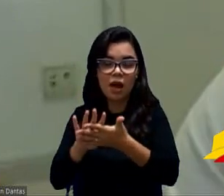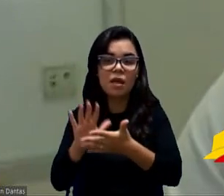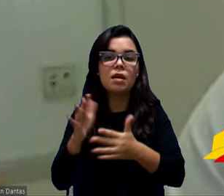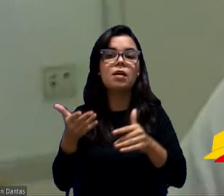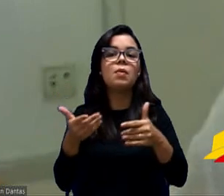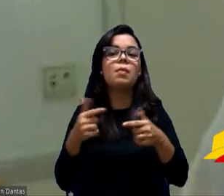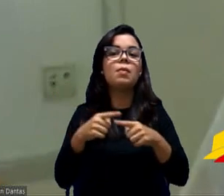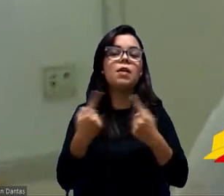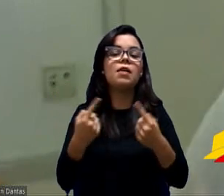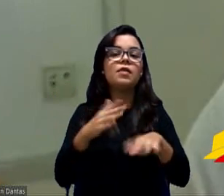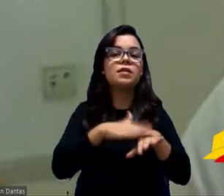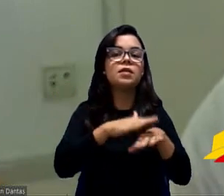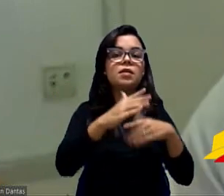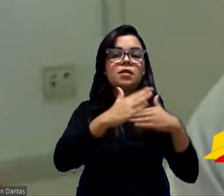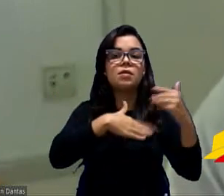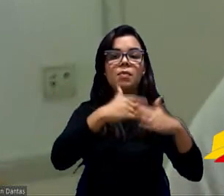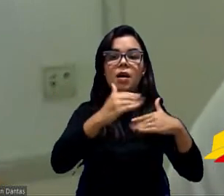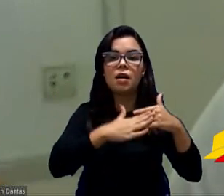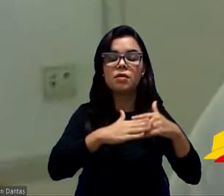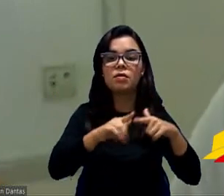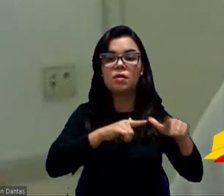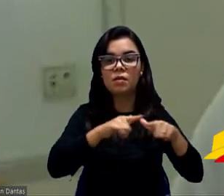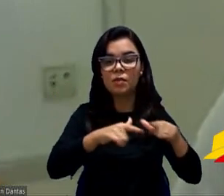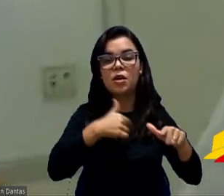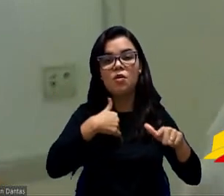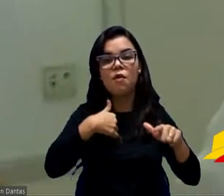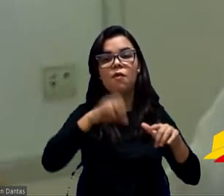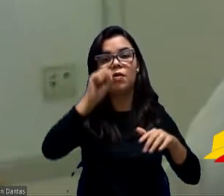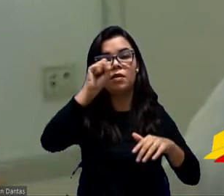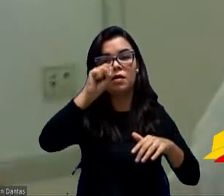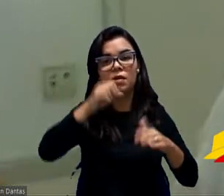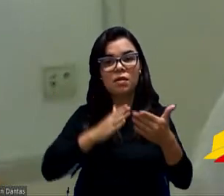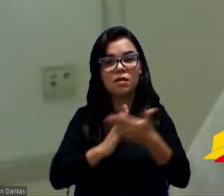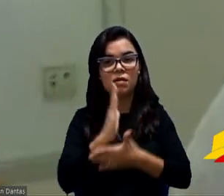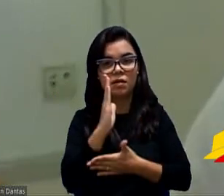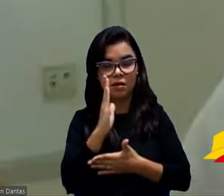Então, é isso. Parabenizo, vou voltar sim a esse projeto, tá, presidente?